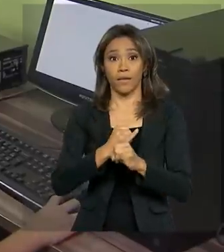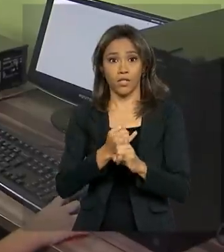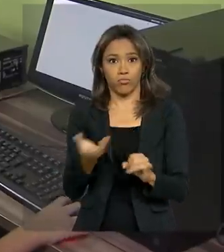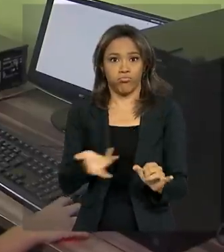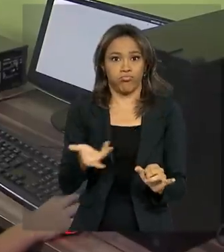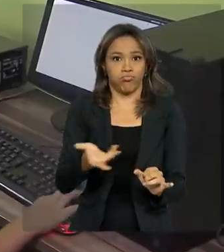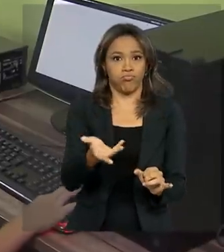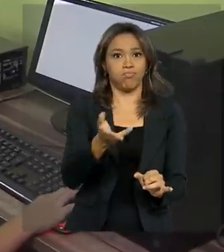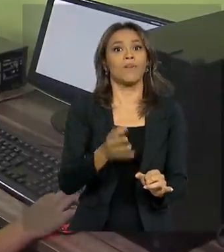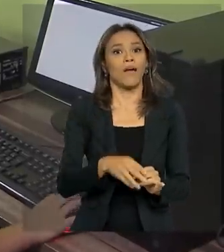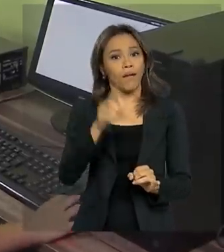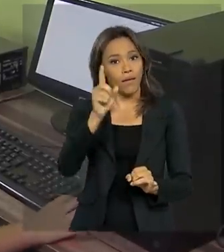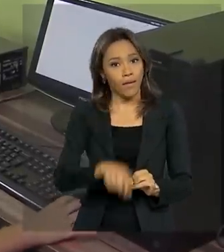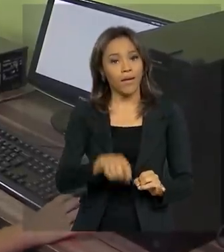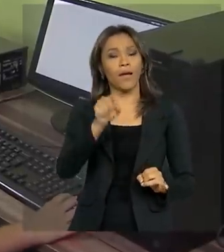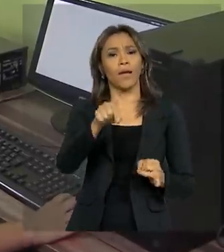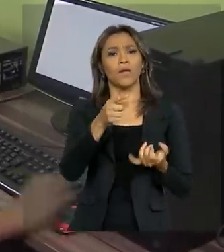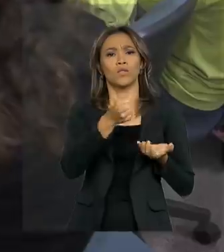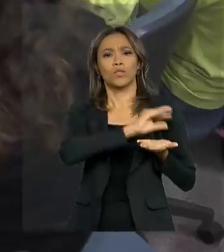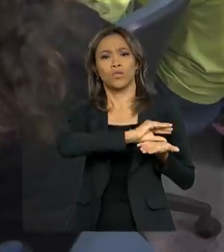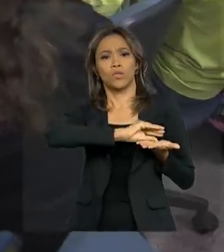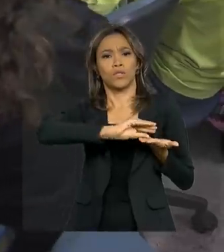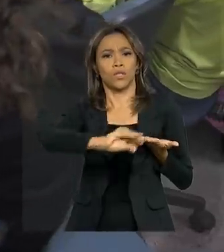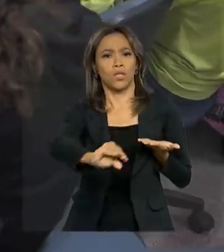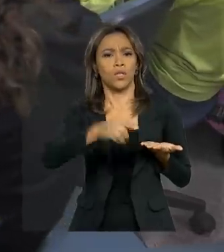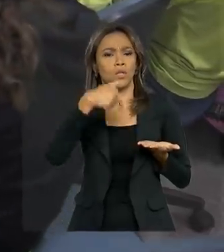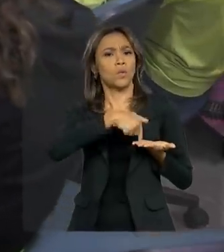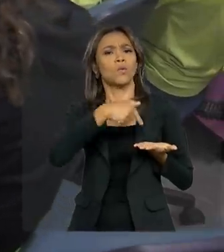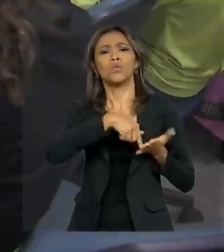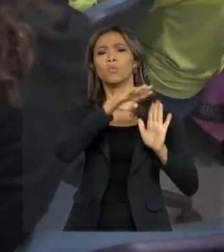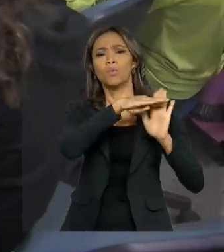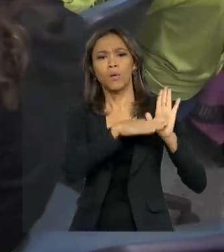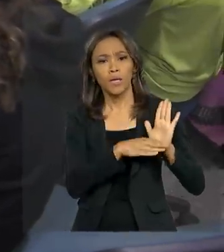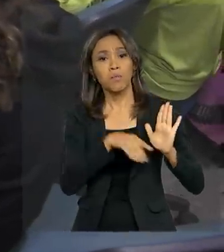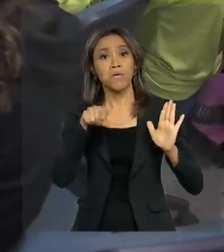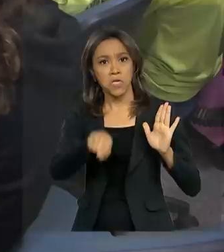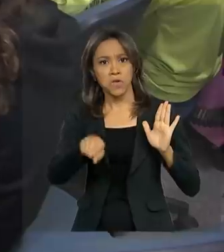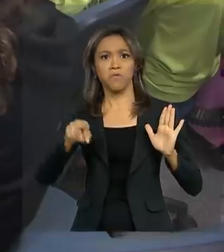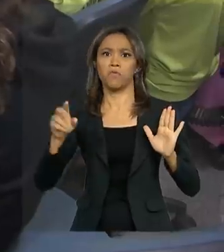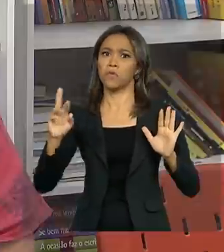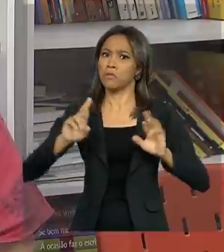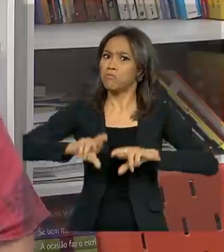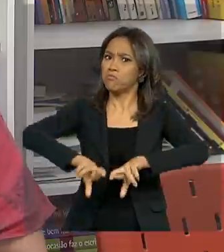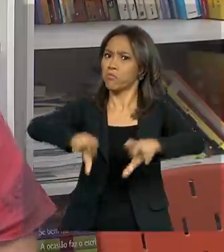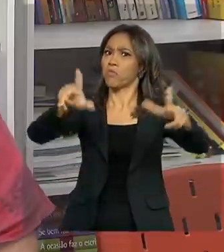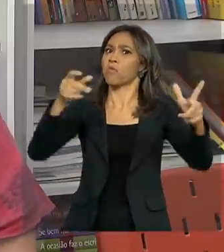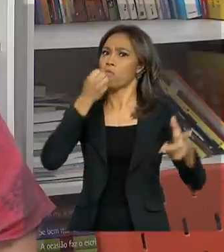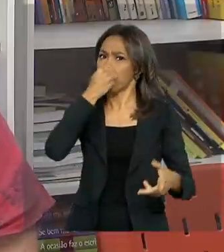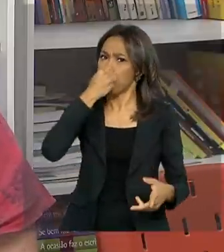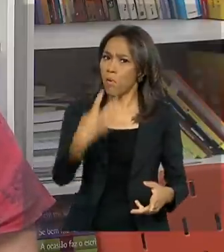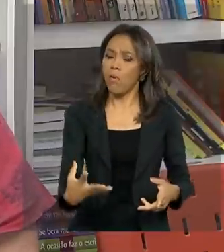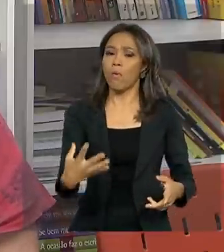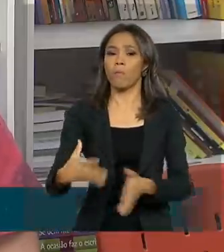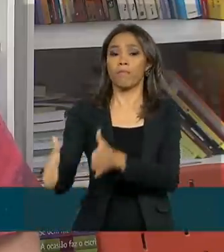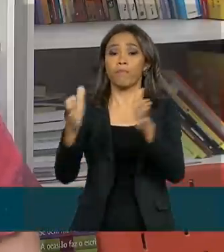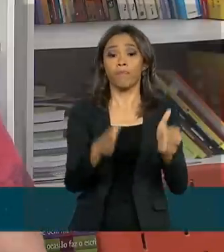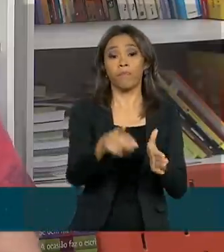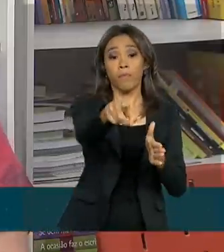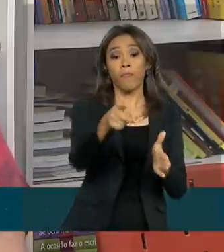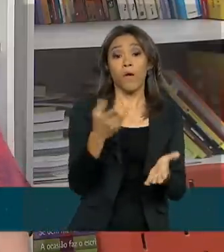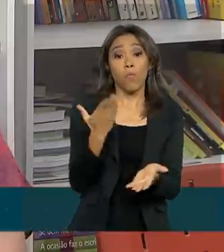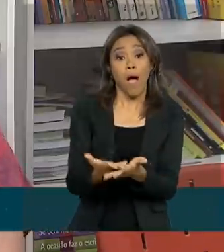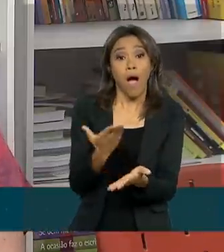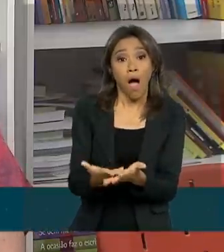contratada com os recursos do Educação Conectada. Um reforço que fez diferença em sala de aula. A gente consegue em uma aula só, que eles